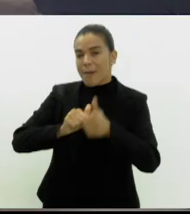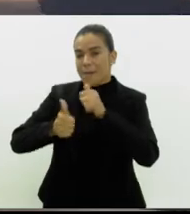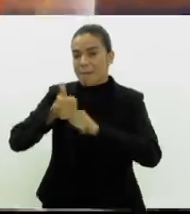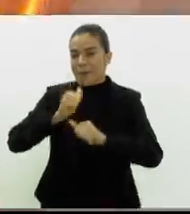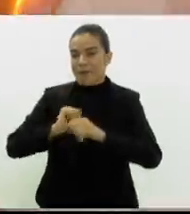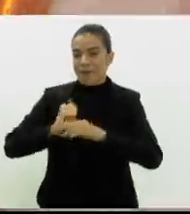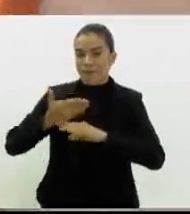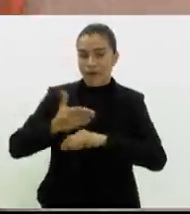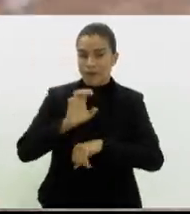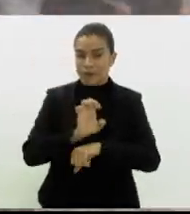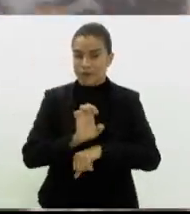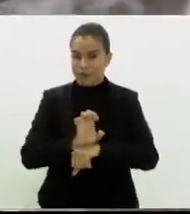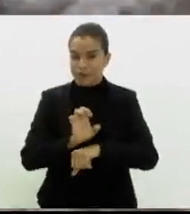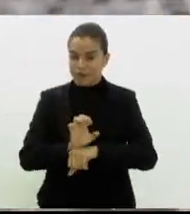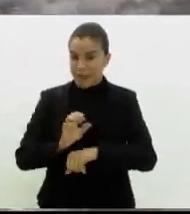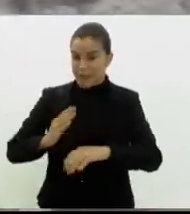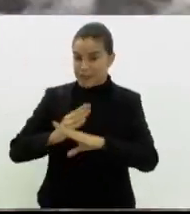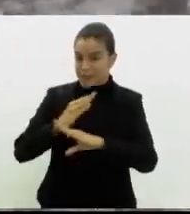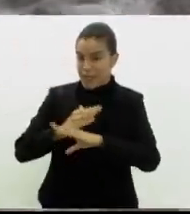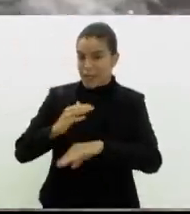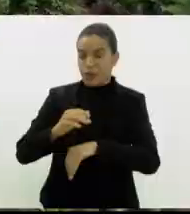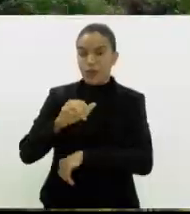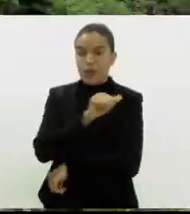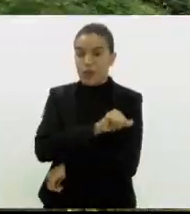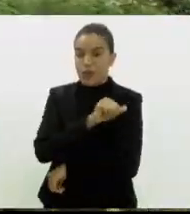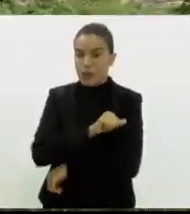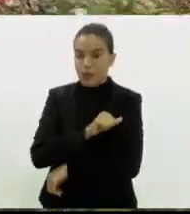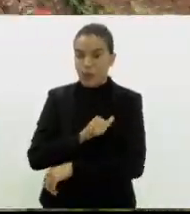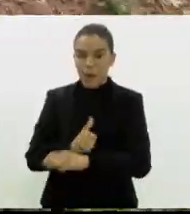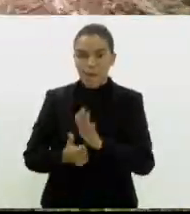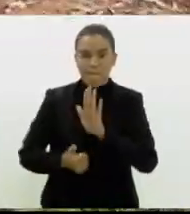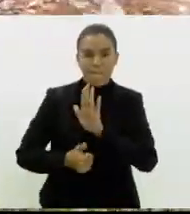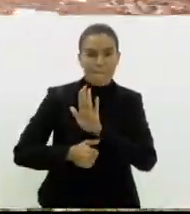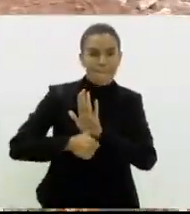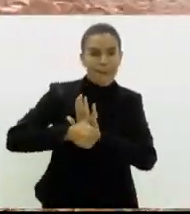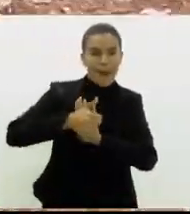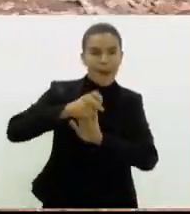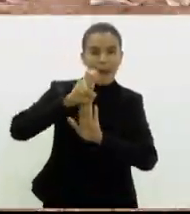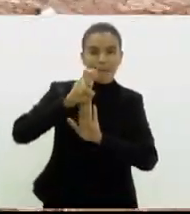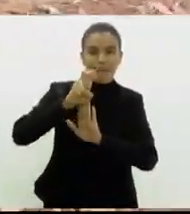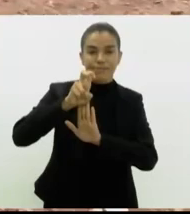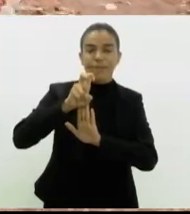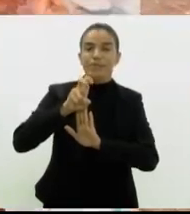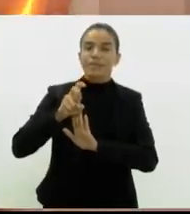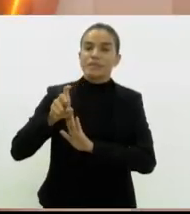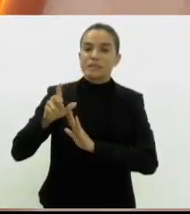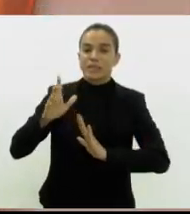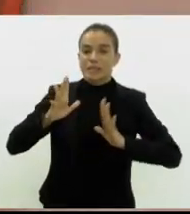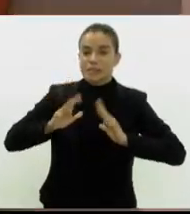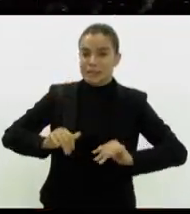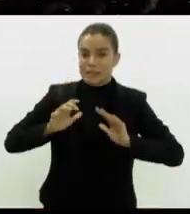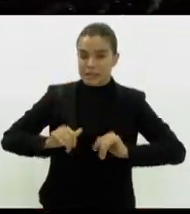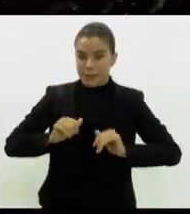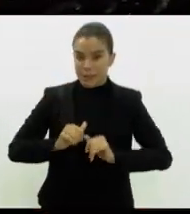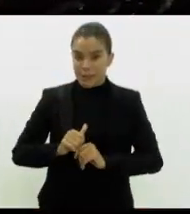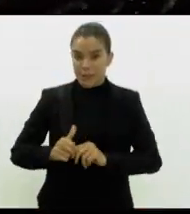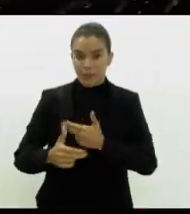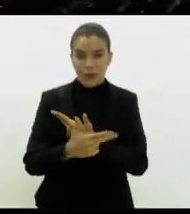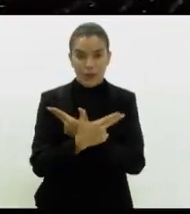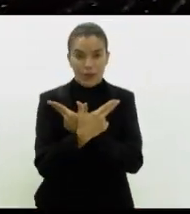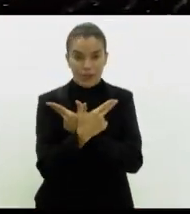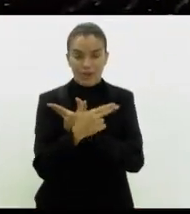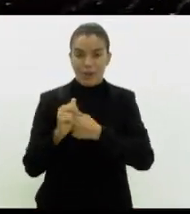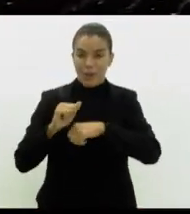fora do Estado. Cidade do Rio sobe cinco posições no ranking nacional de saneamento. Cristo Redentor e